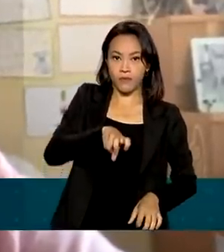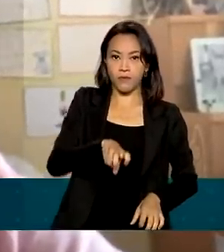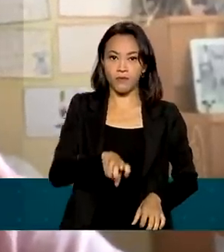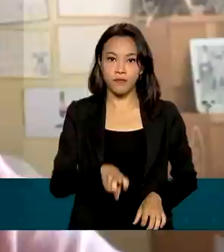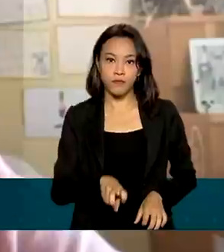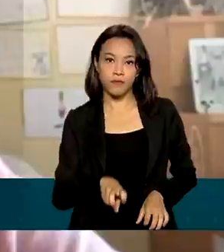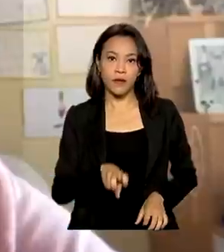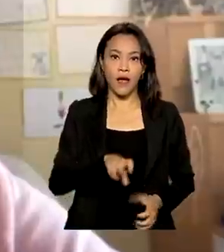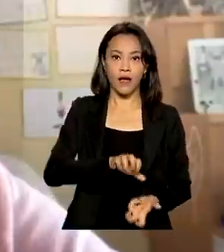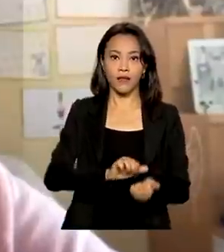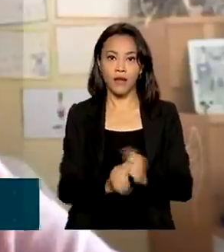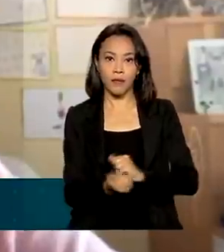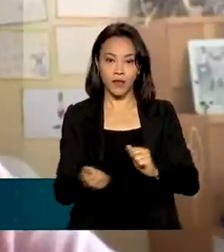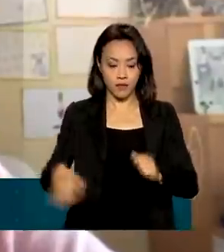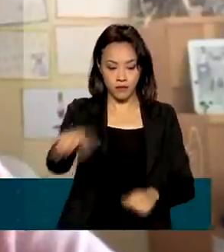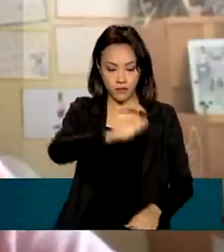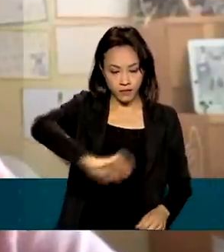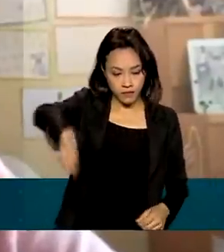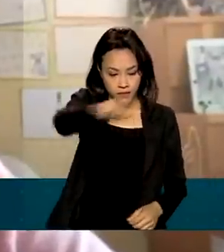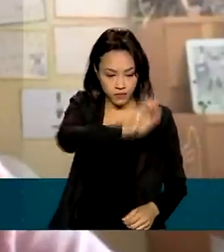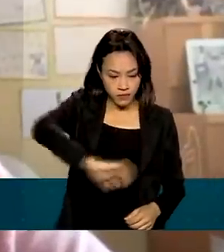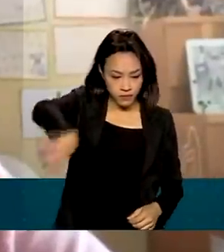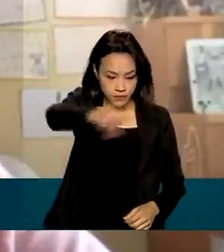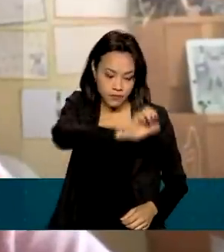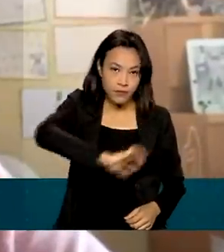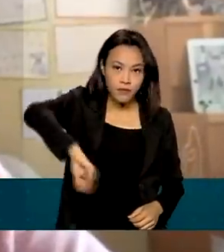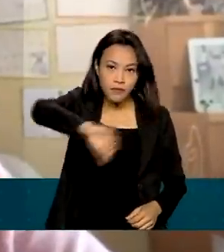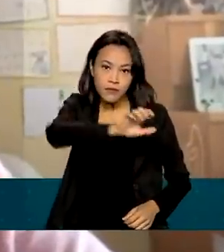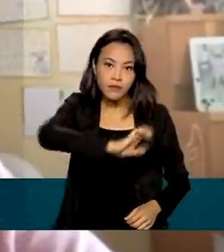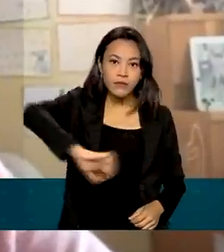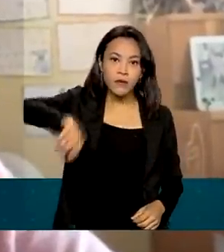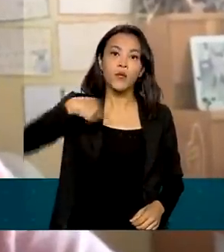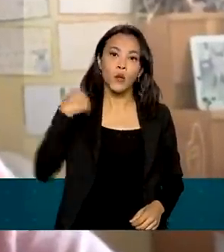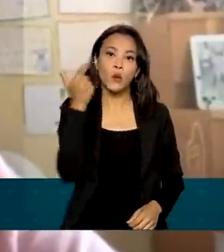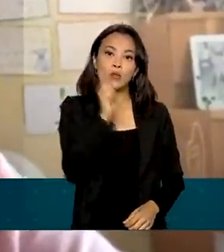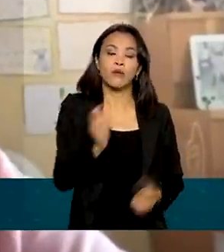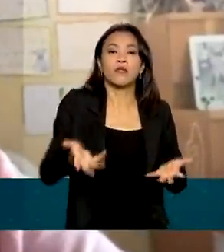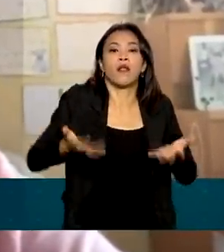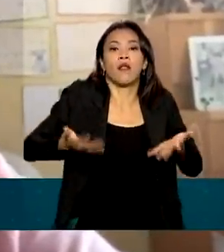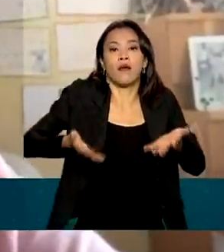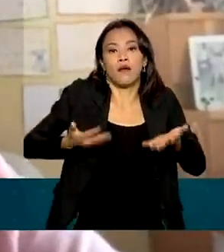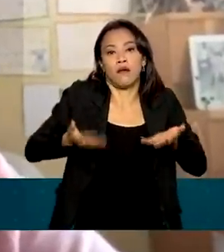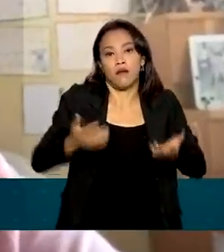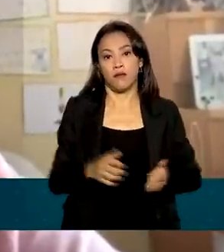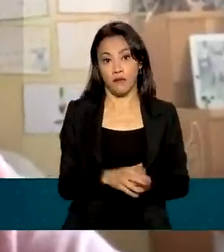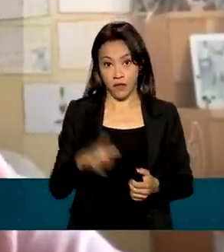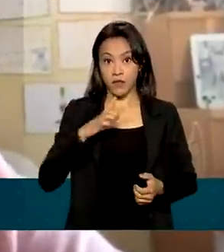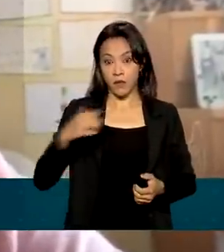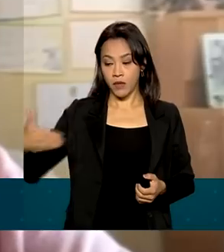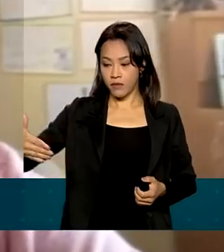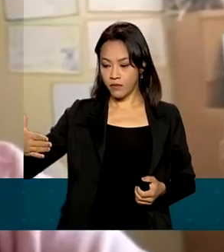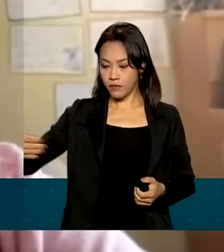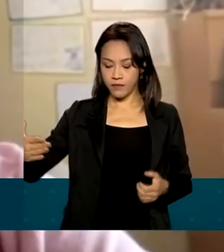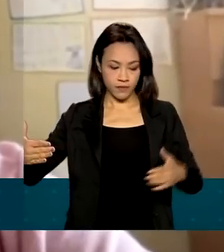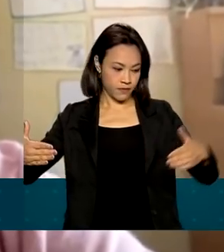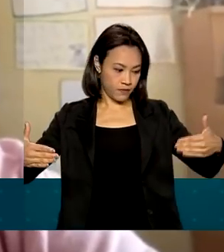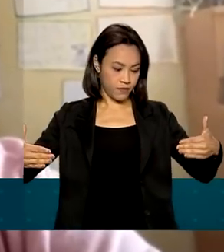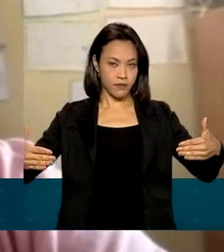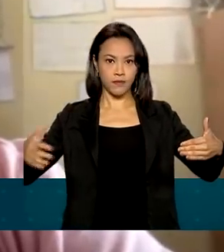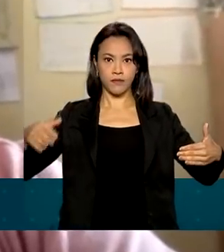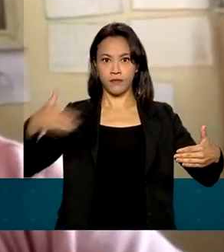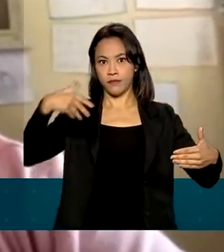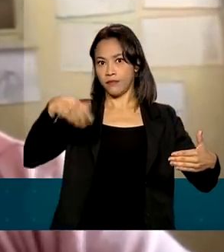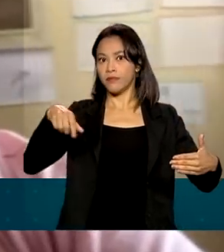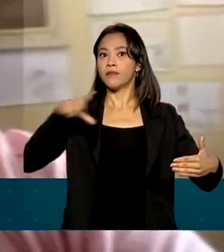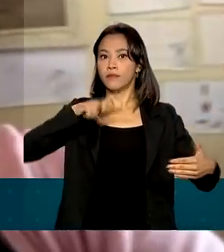adaptação hidráulica no volante para que eu possa dirigir, para ser mais leve. E eu tenho retrovisores em todos os cantos